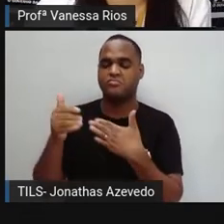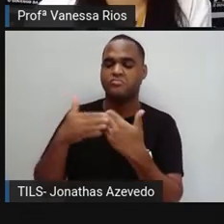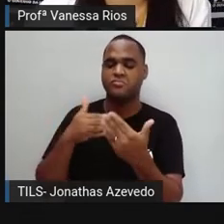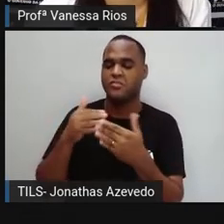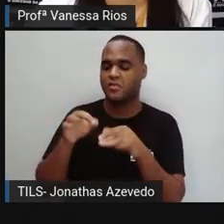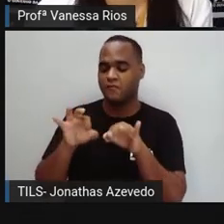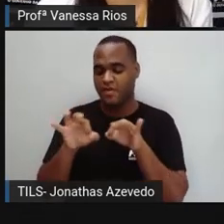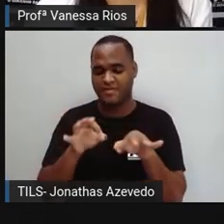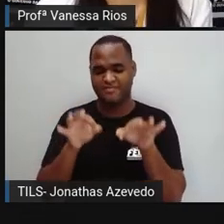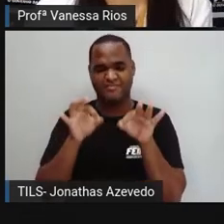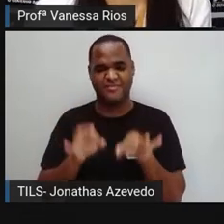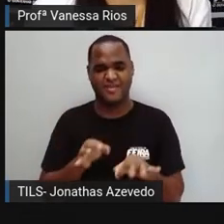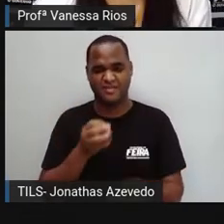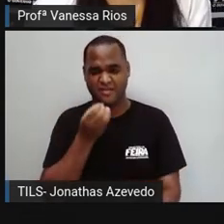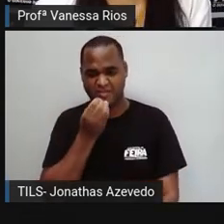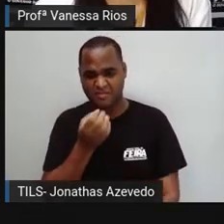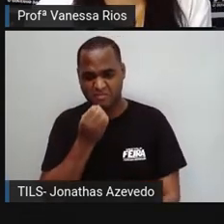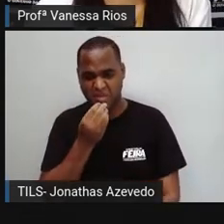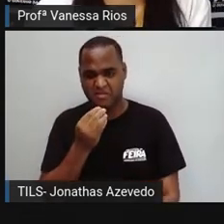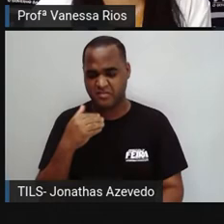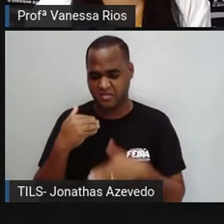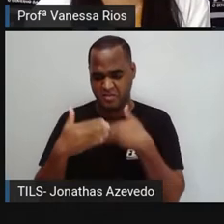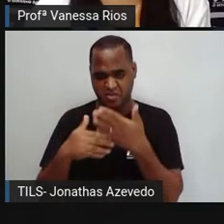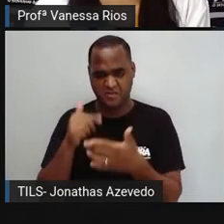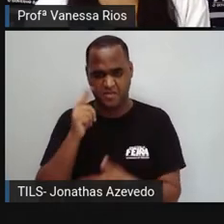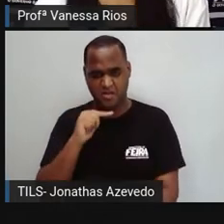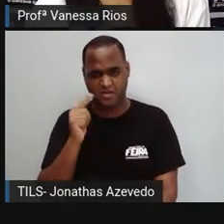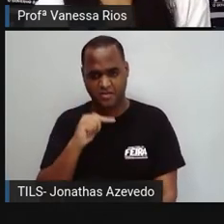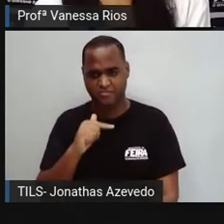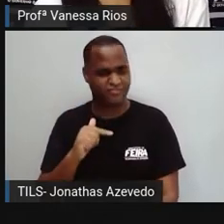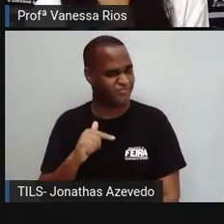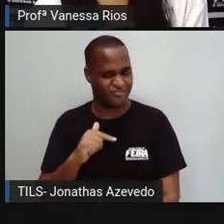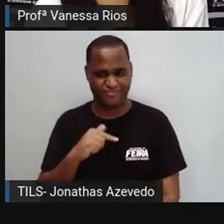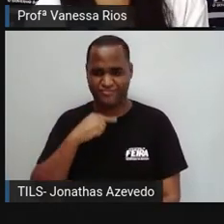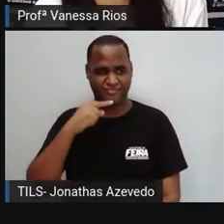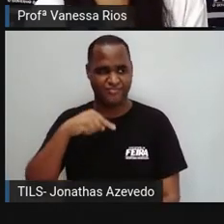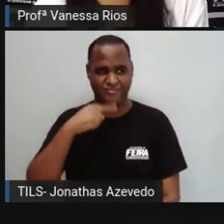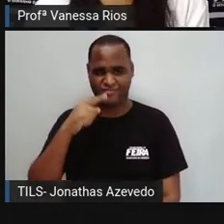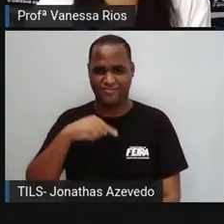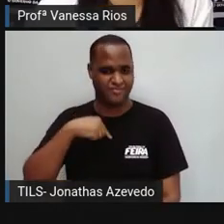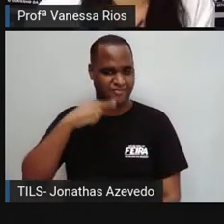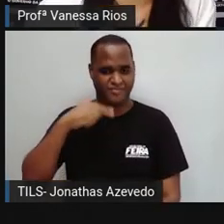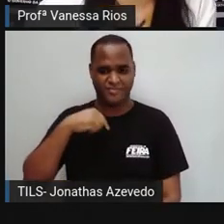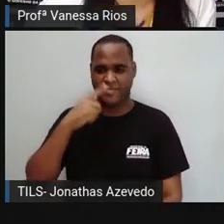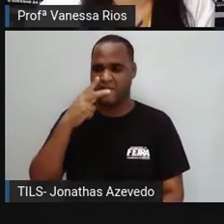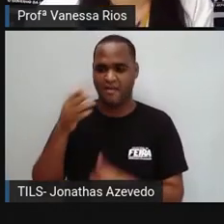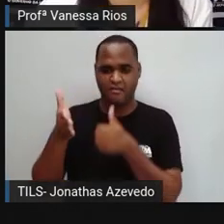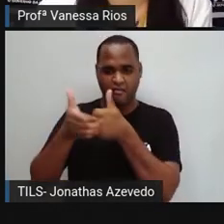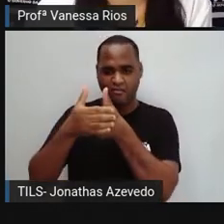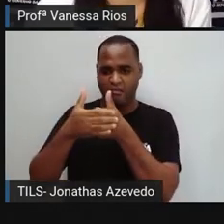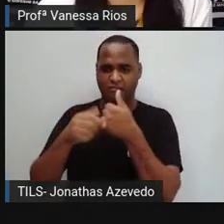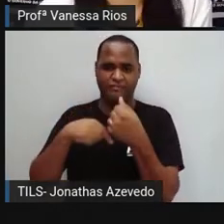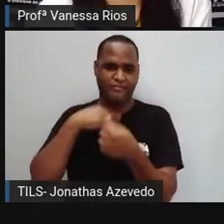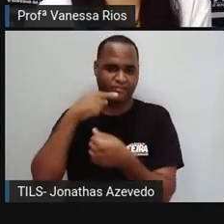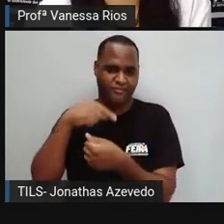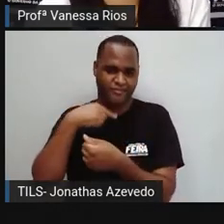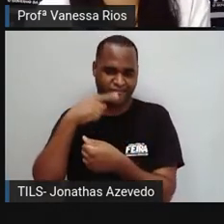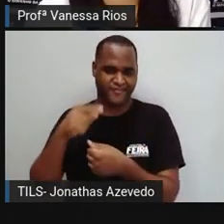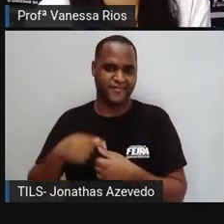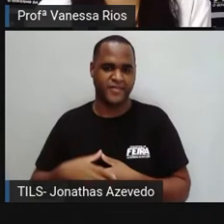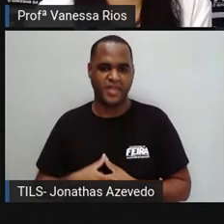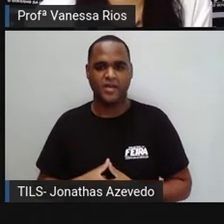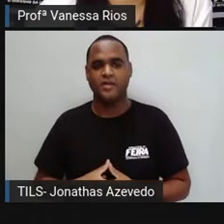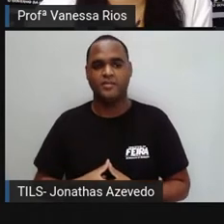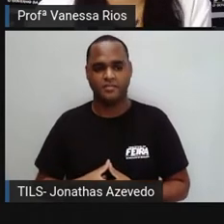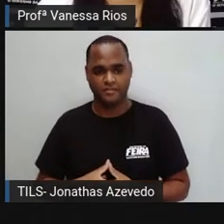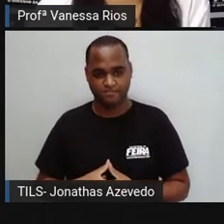coisa que, né? Tá vindo que não vai conseguir fazer ou é impossível esconder aquilo. Então, vai resultar